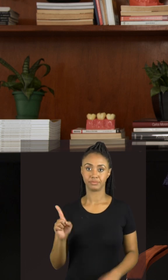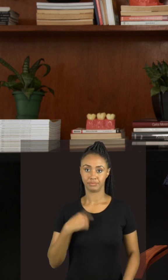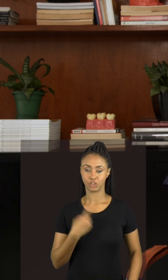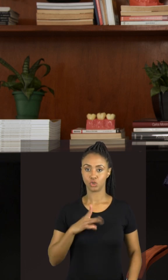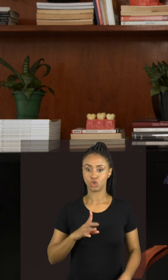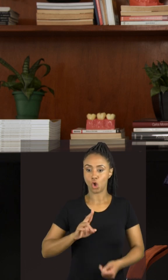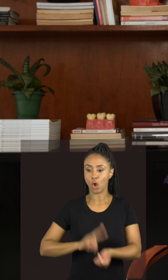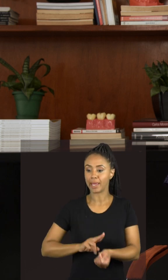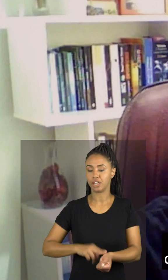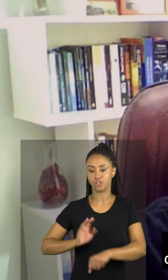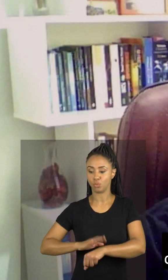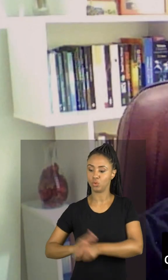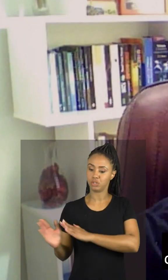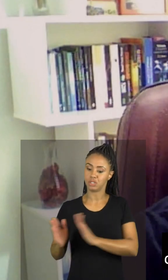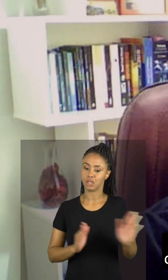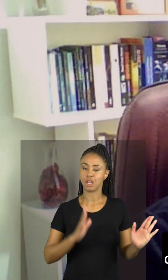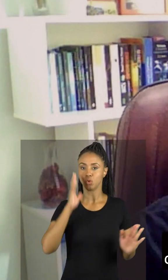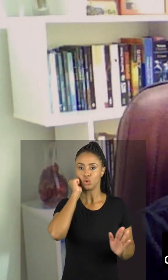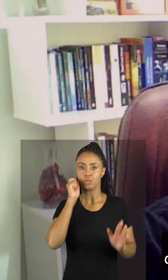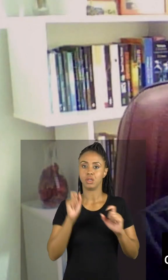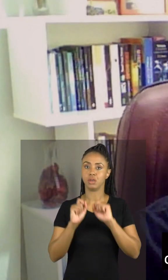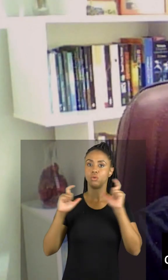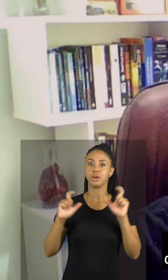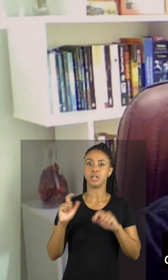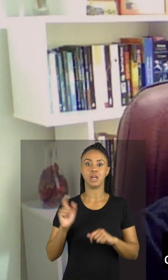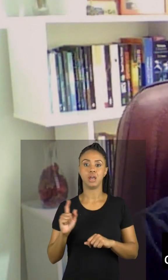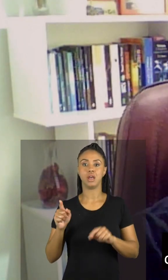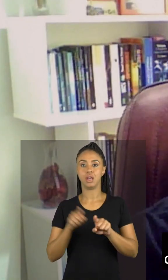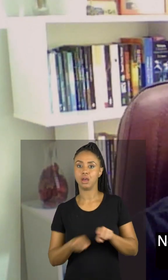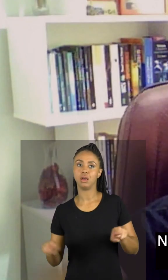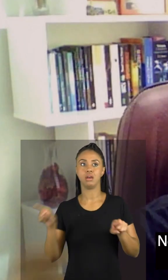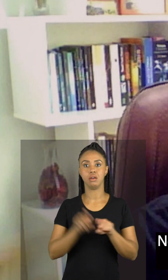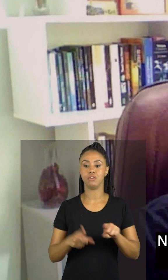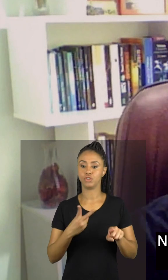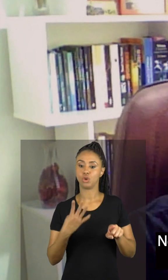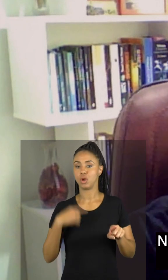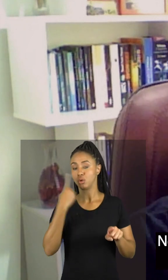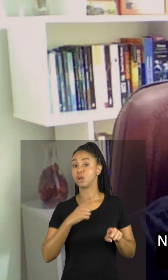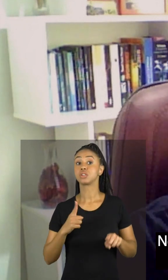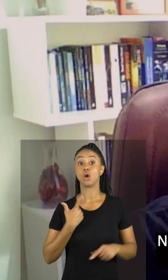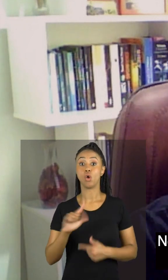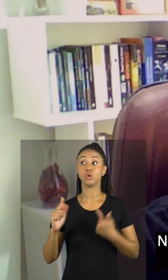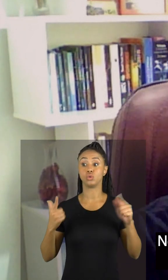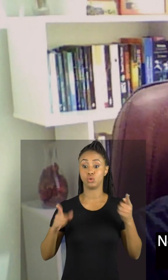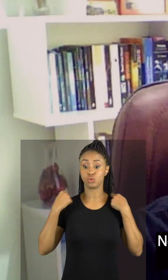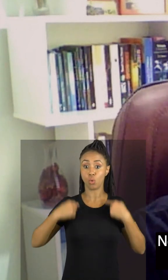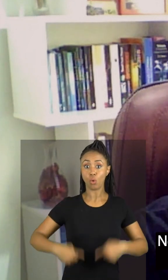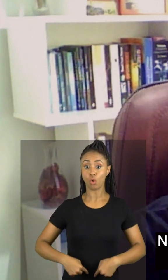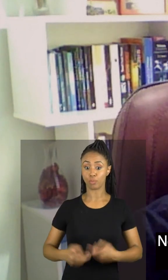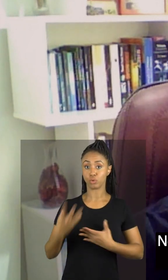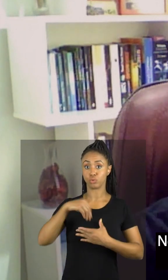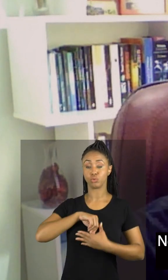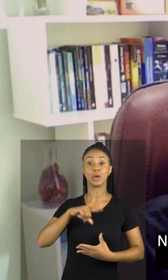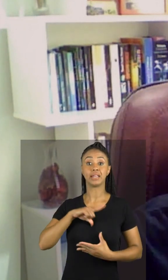nosso ritmo de dormir e despertar que se repete a cada 24 horas. Nós temos diversos outros ritmos biológicos